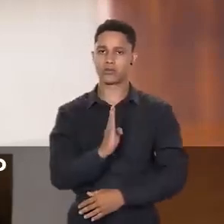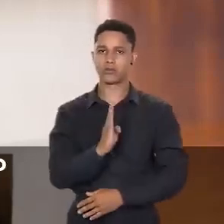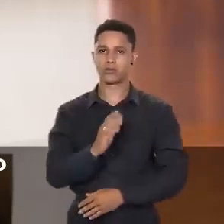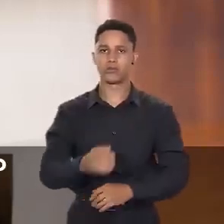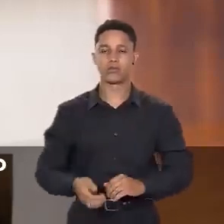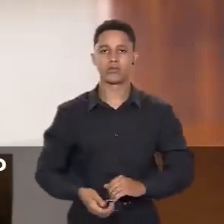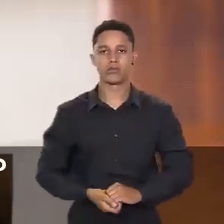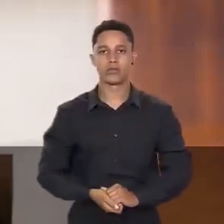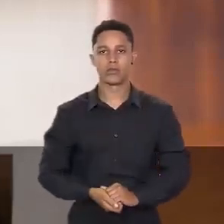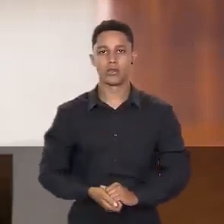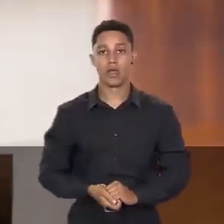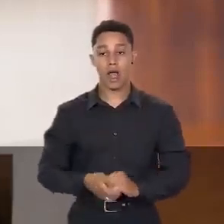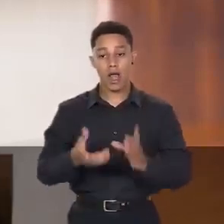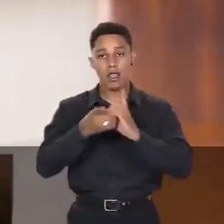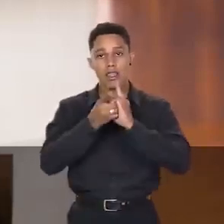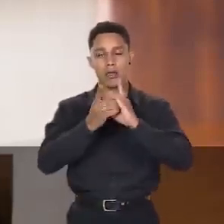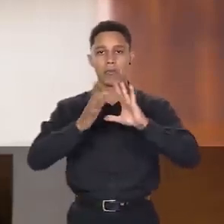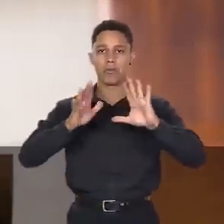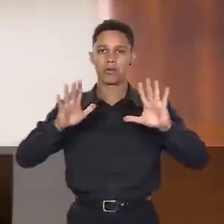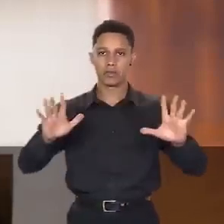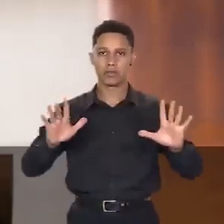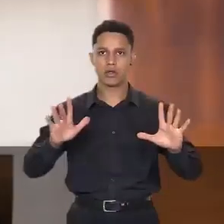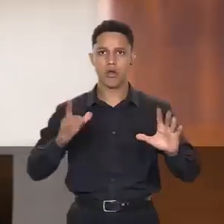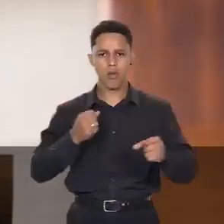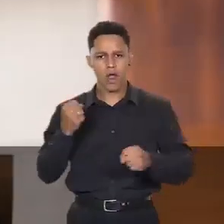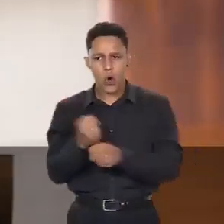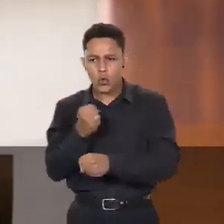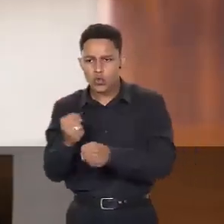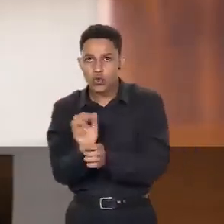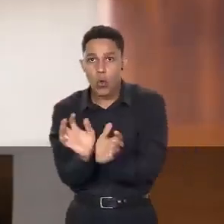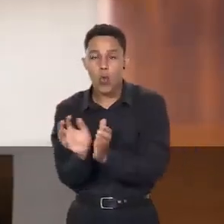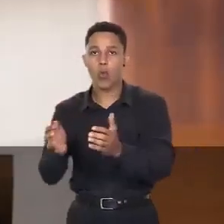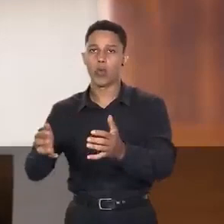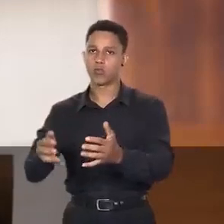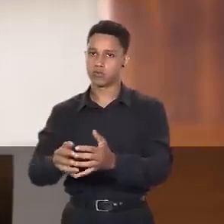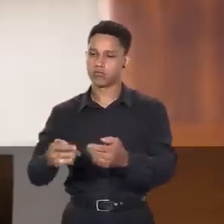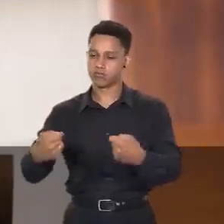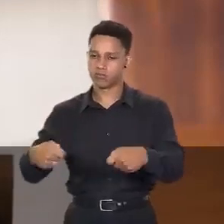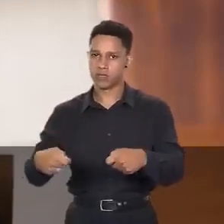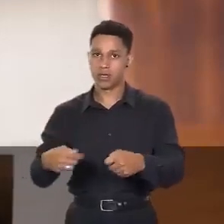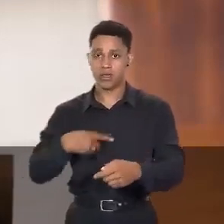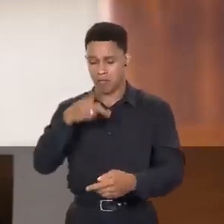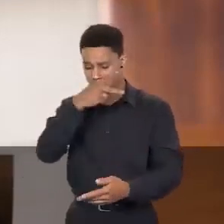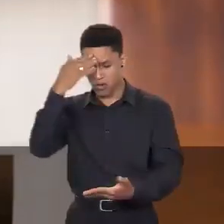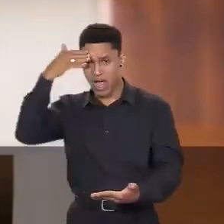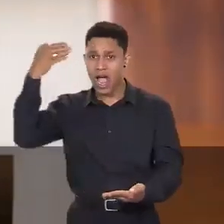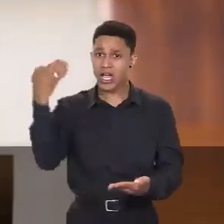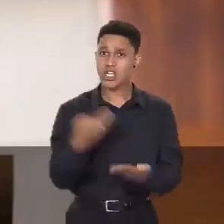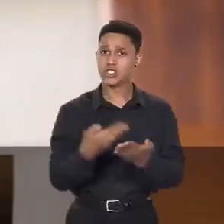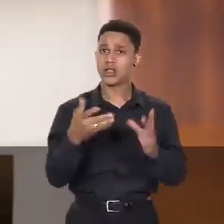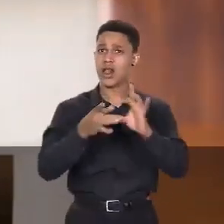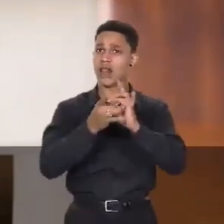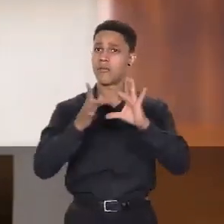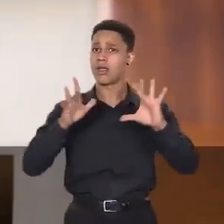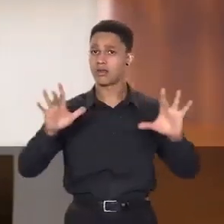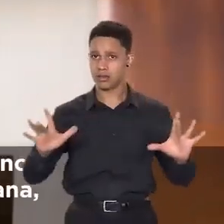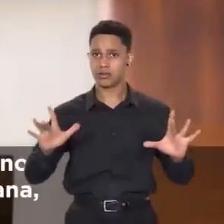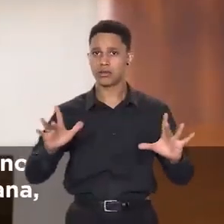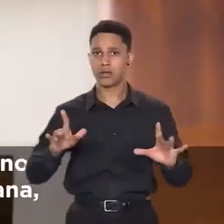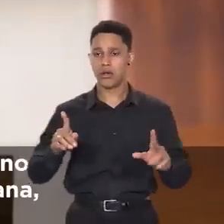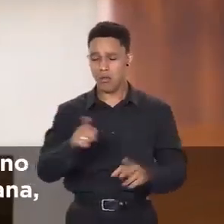A democracia é uma construção coletiva daqueles que acreditam na liberdade,